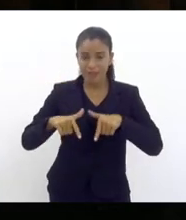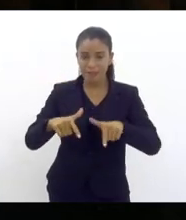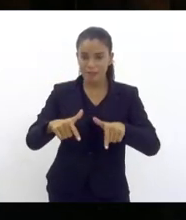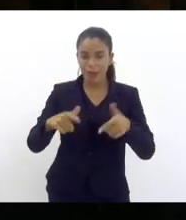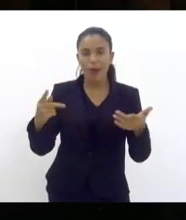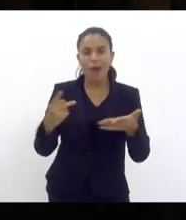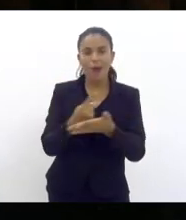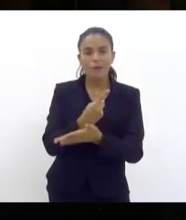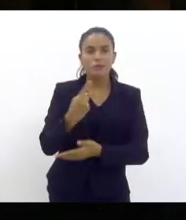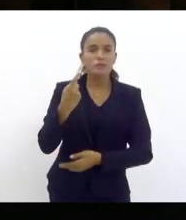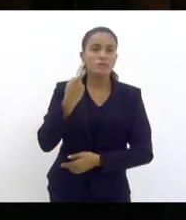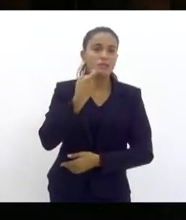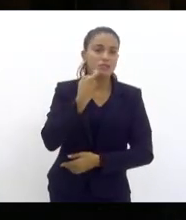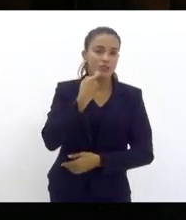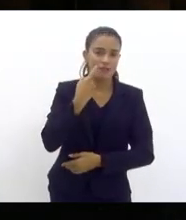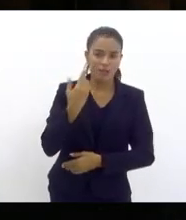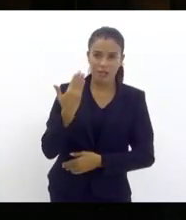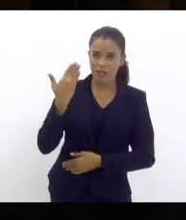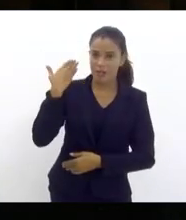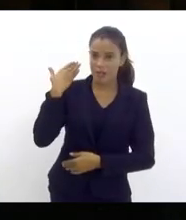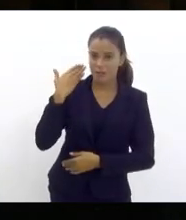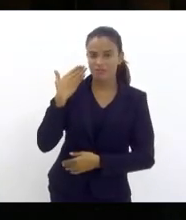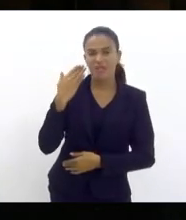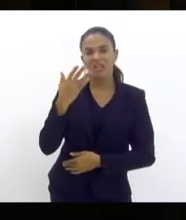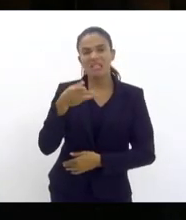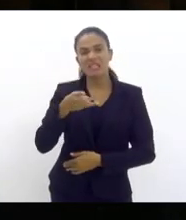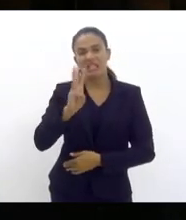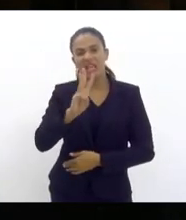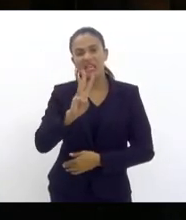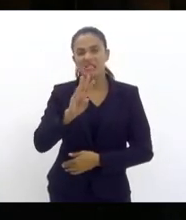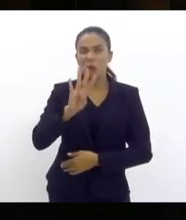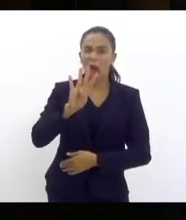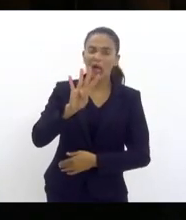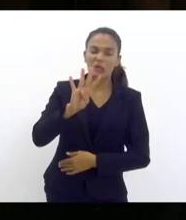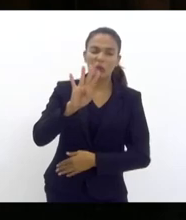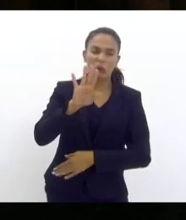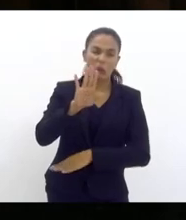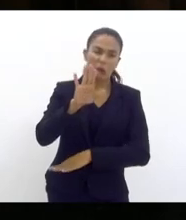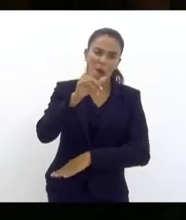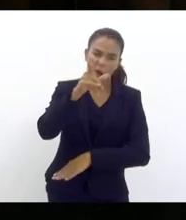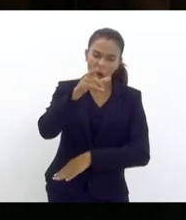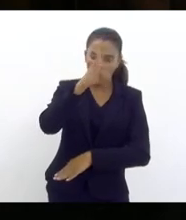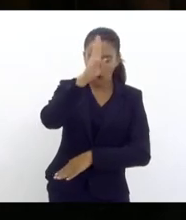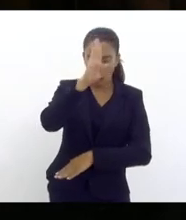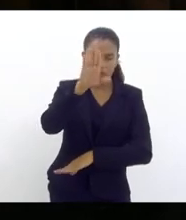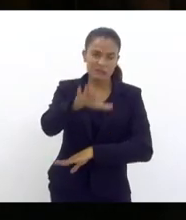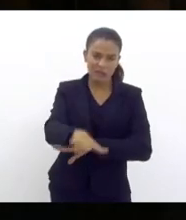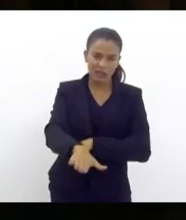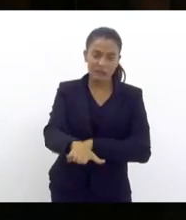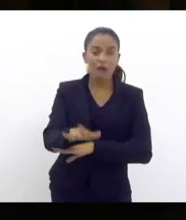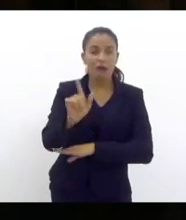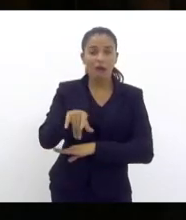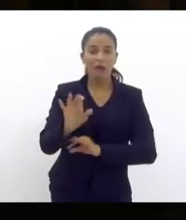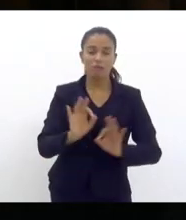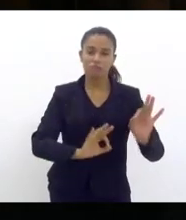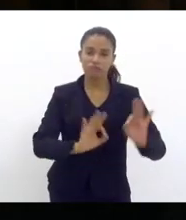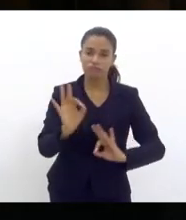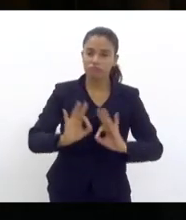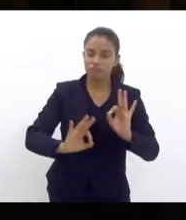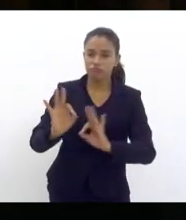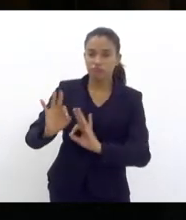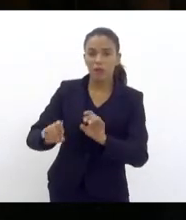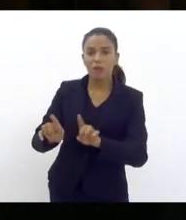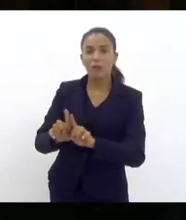sexta-feira, no finalzinho da tarde, entre três, quatro horas, e essa era uma ação organizada também